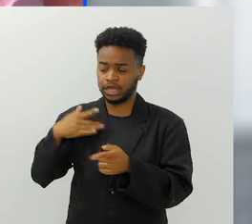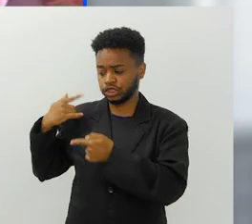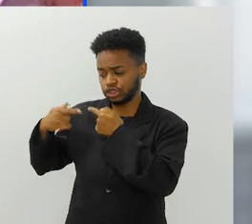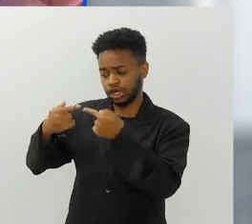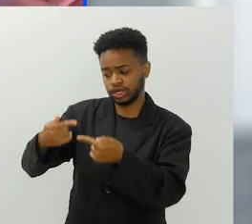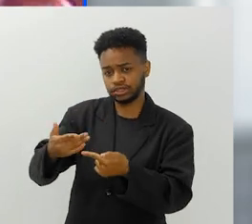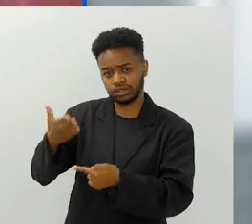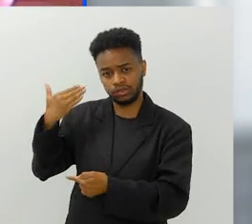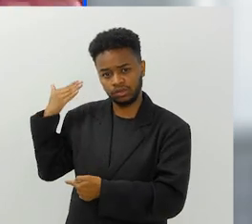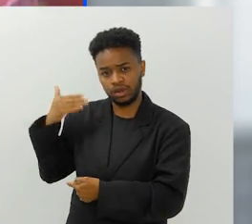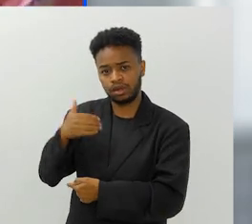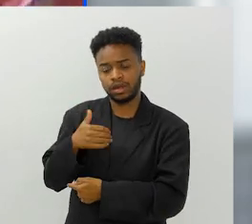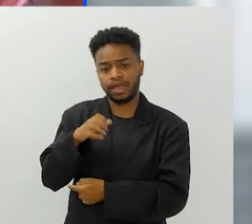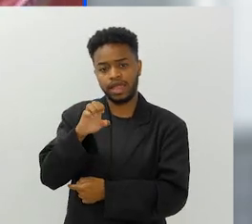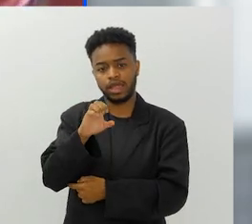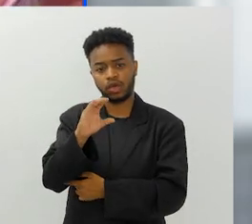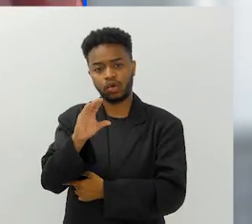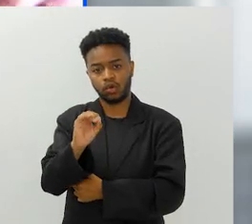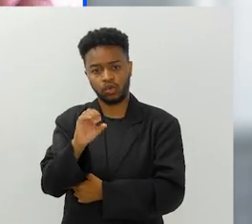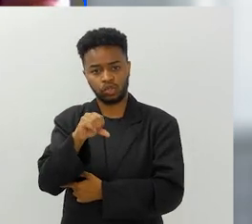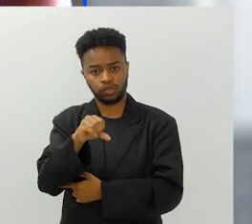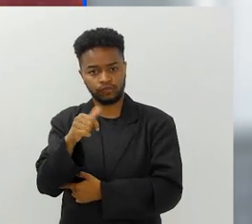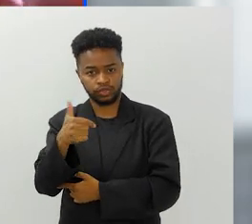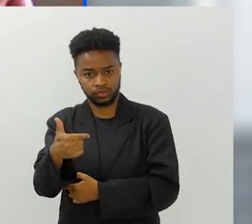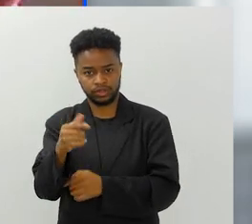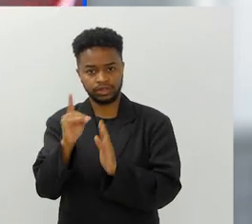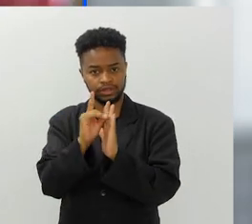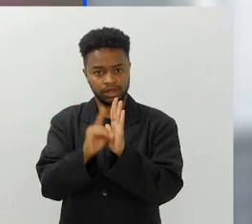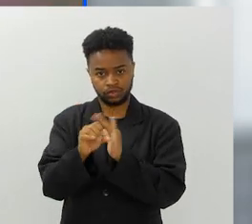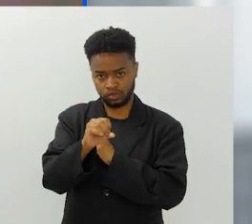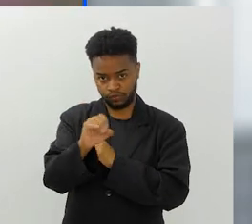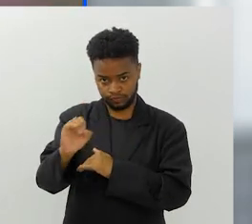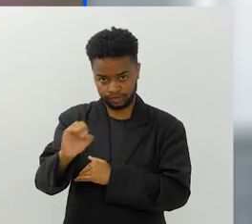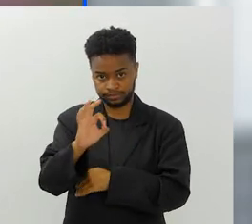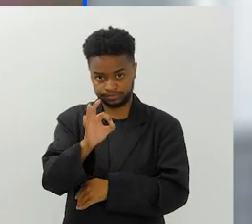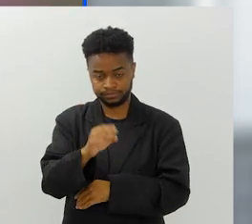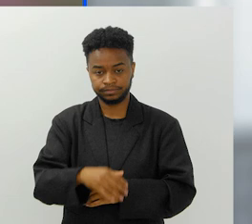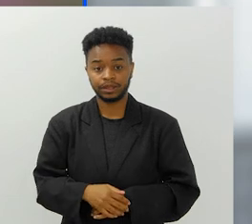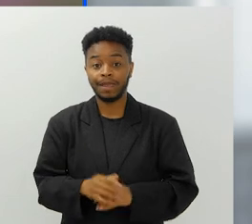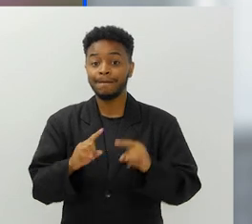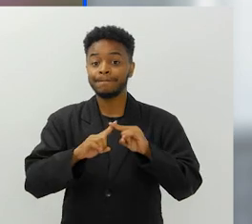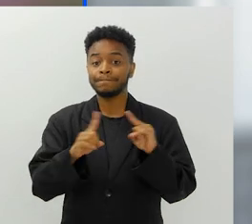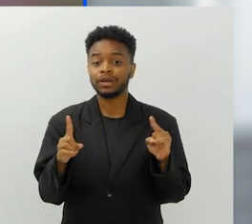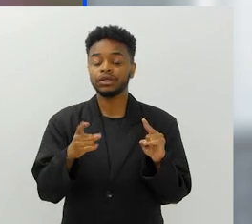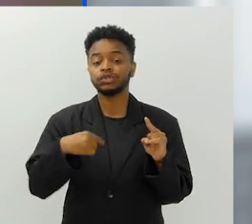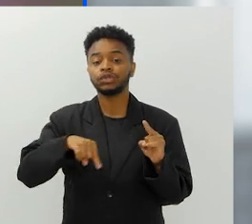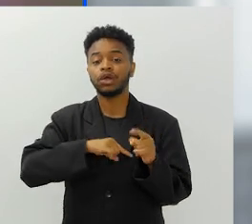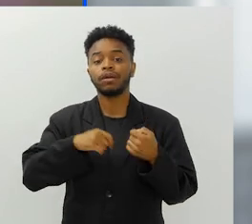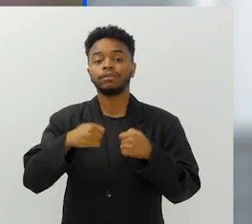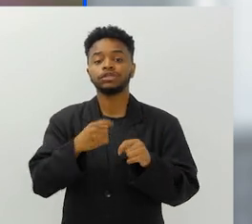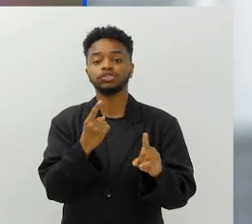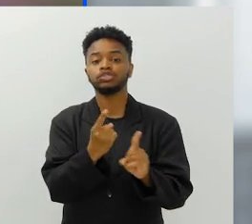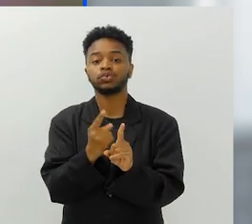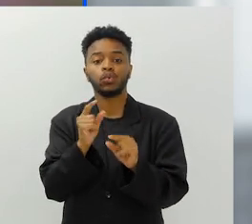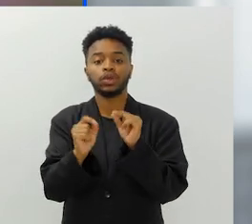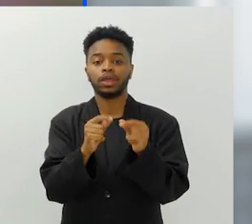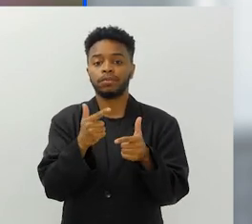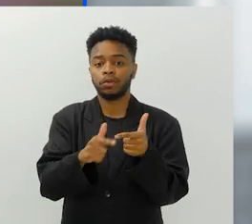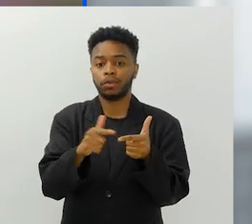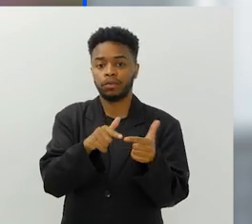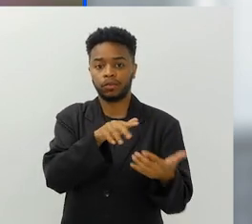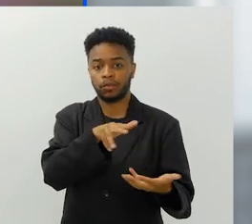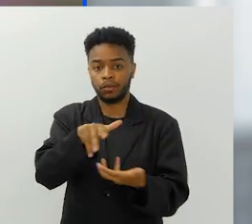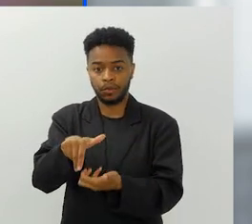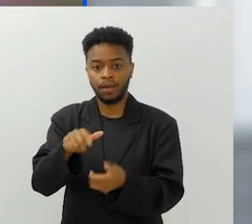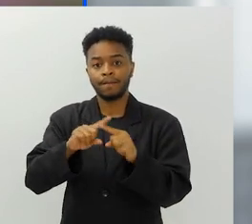minha geração, lá na Eco 92, na década de 90, temos que identificar